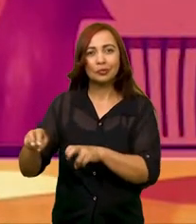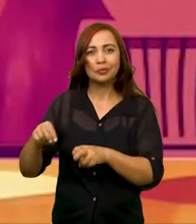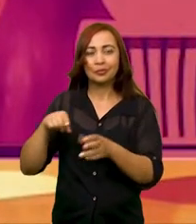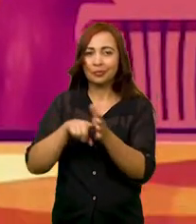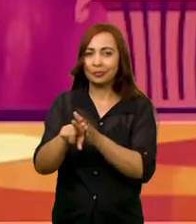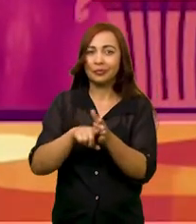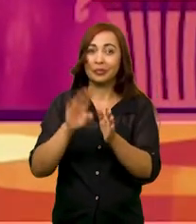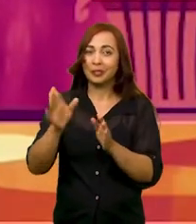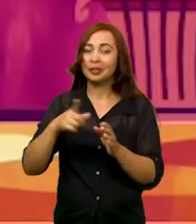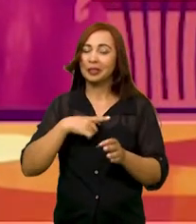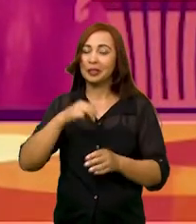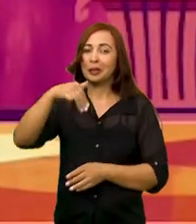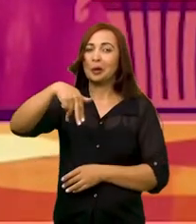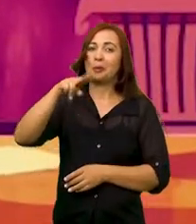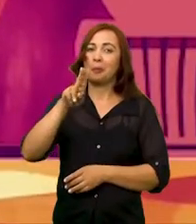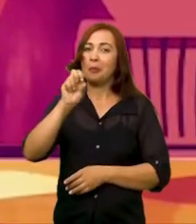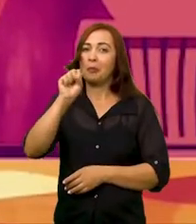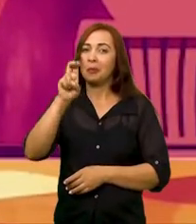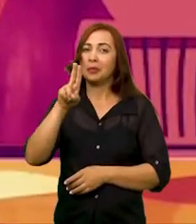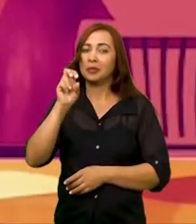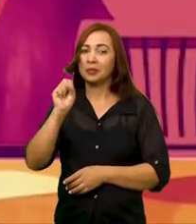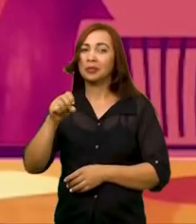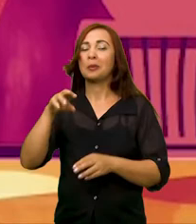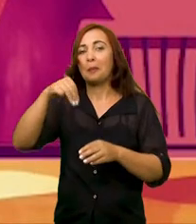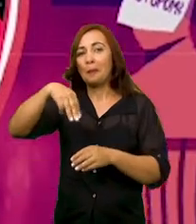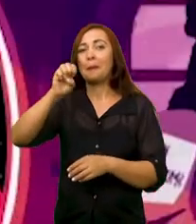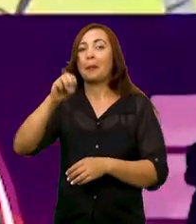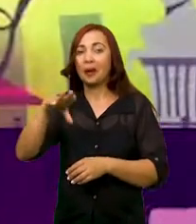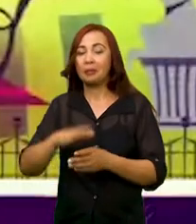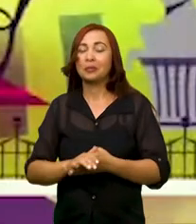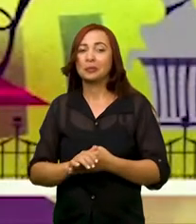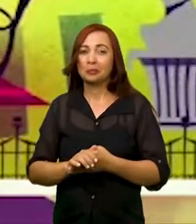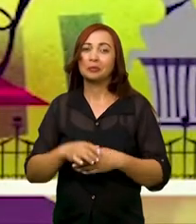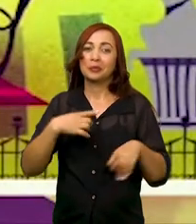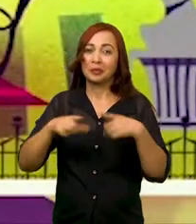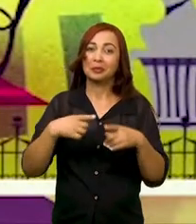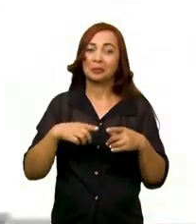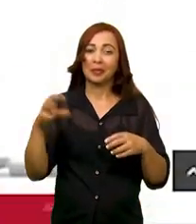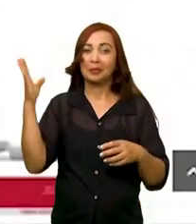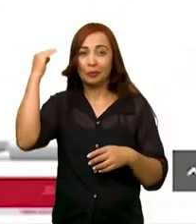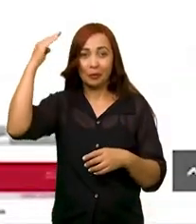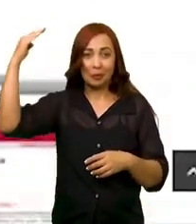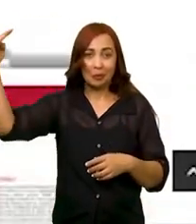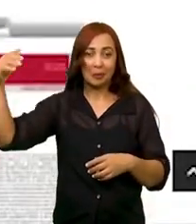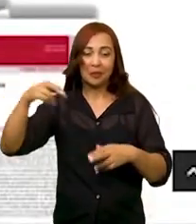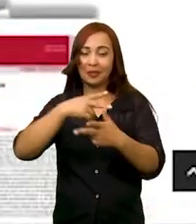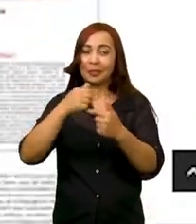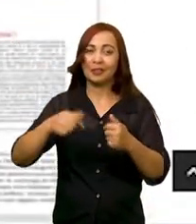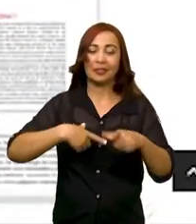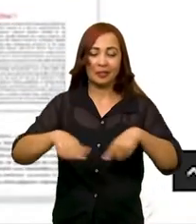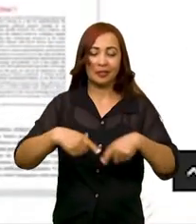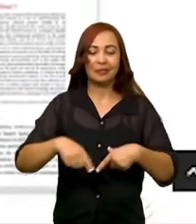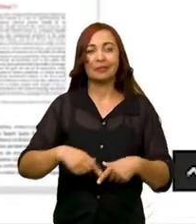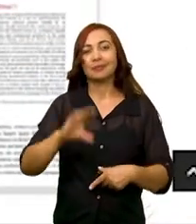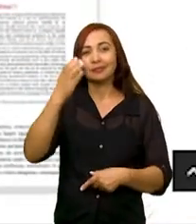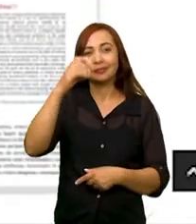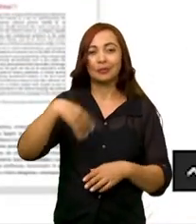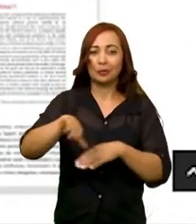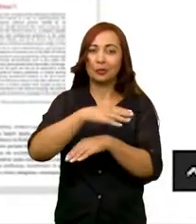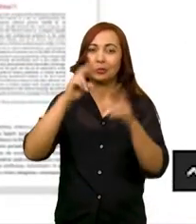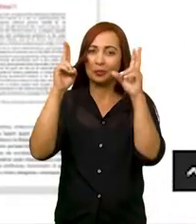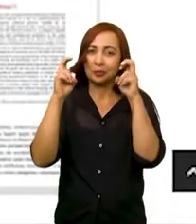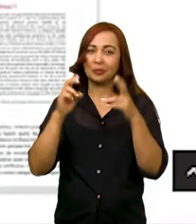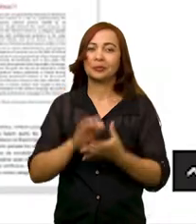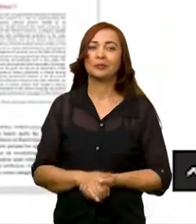existe até mesmo o Museu de Memes, que conta com exposições de obras viralizantes e diversos trabalhos científicos sobre o